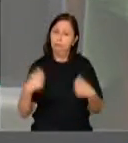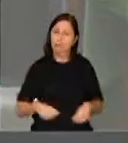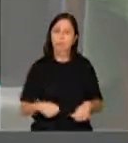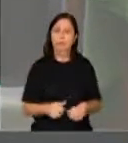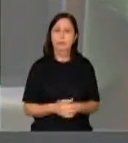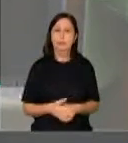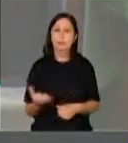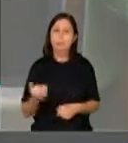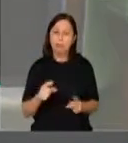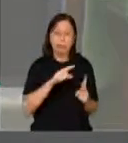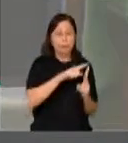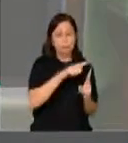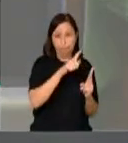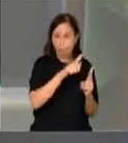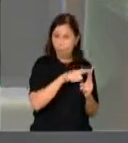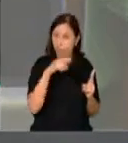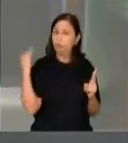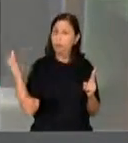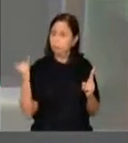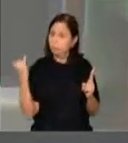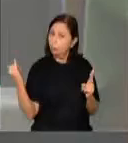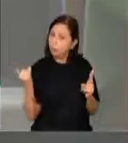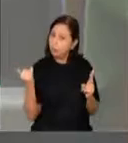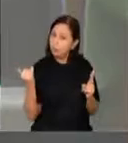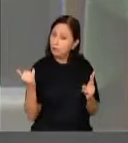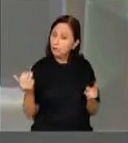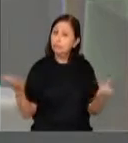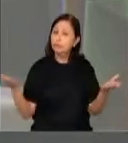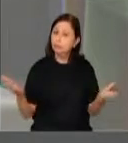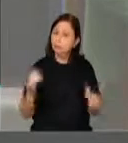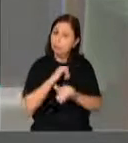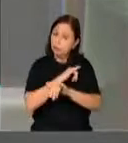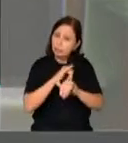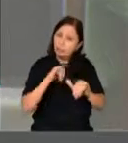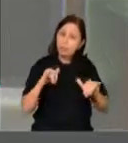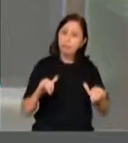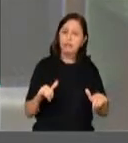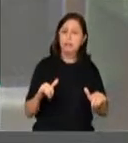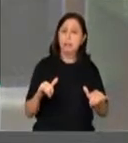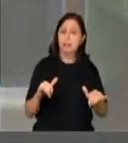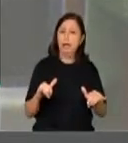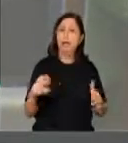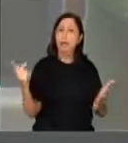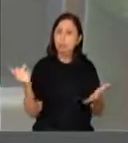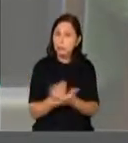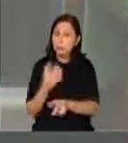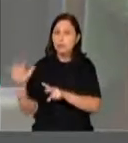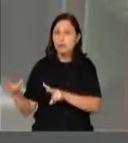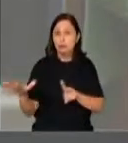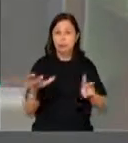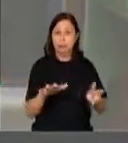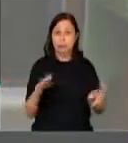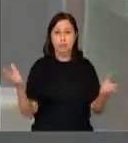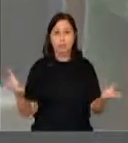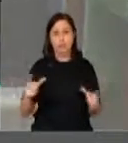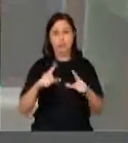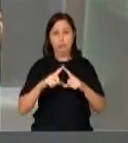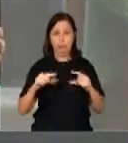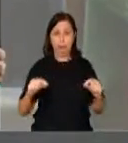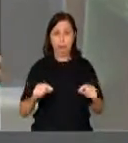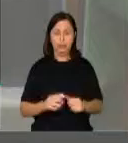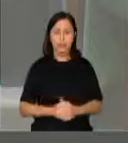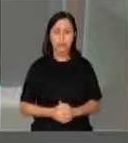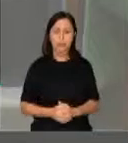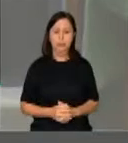registro dessas duas coisas importantes que, dentre tantas outras, estão acontecendo aqui em Brasília.